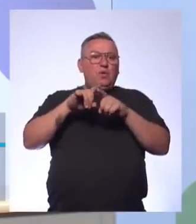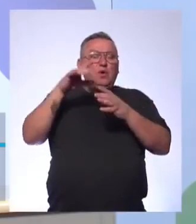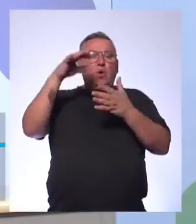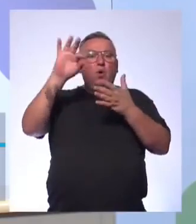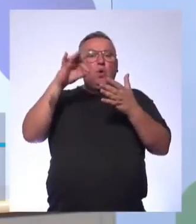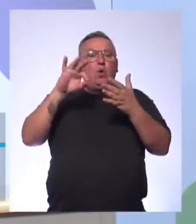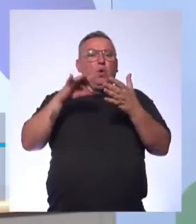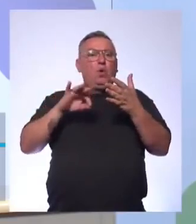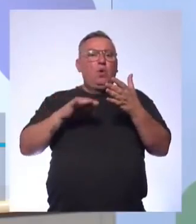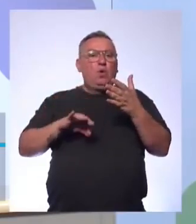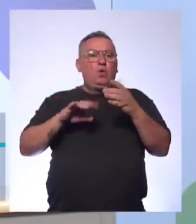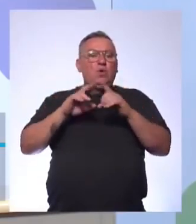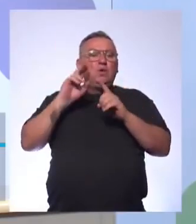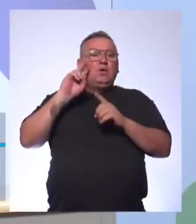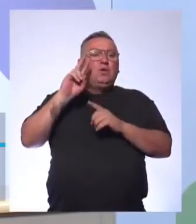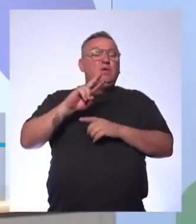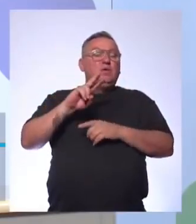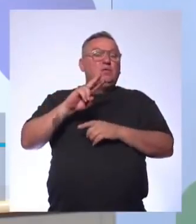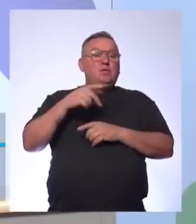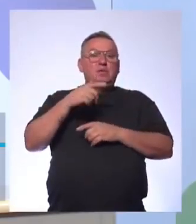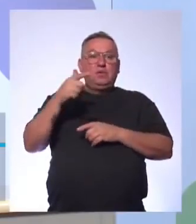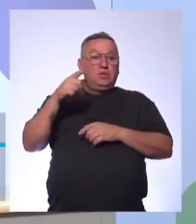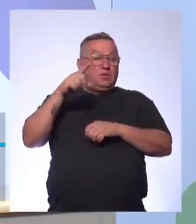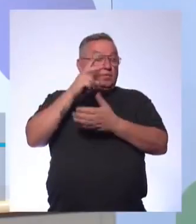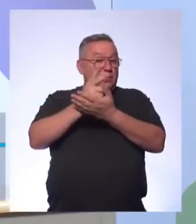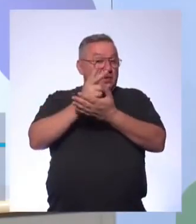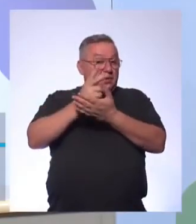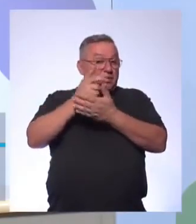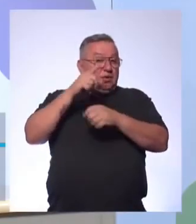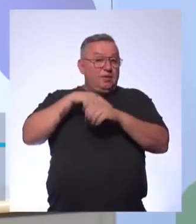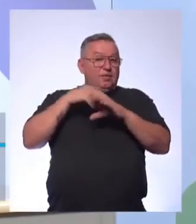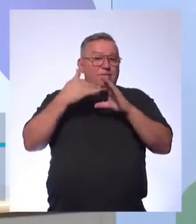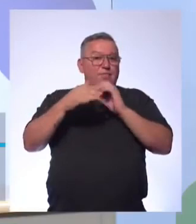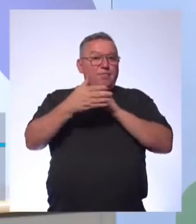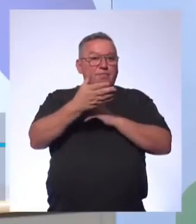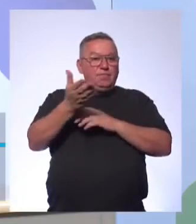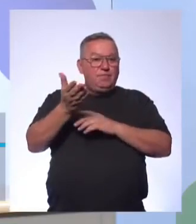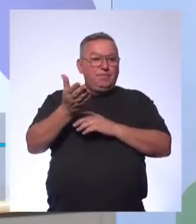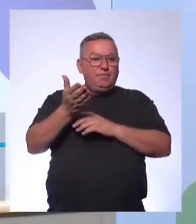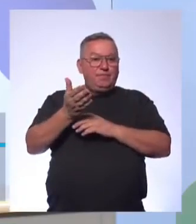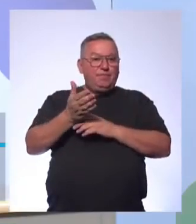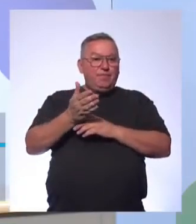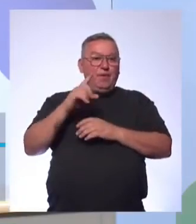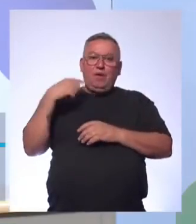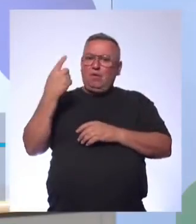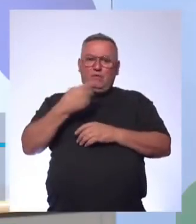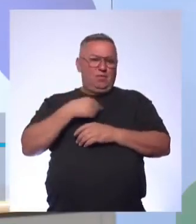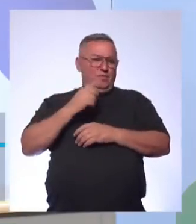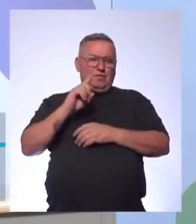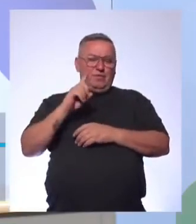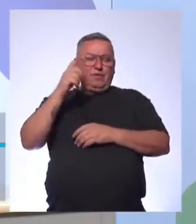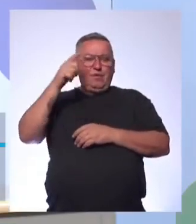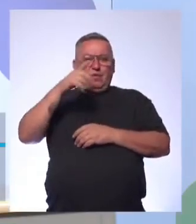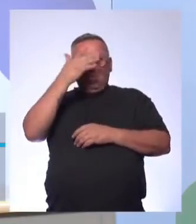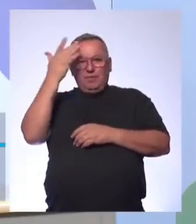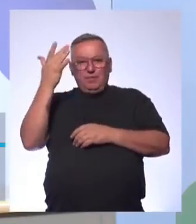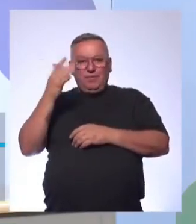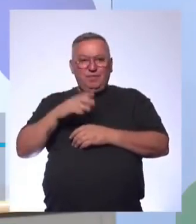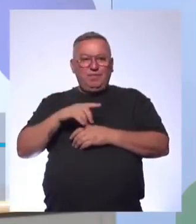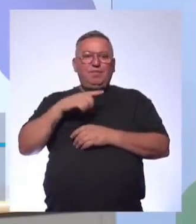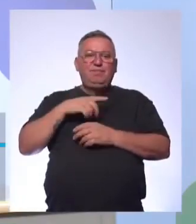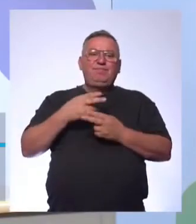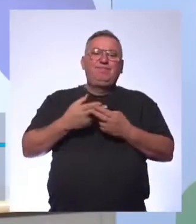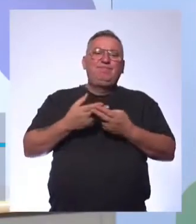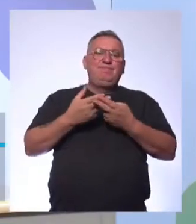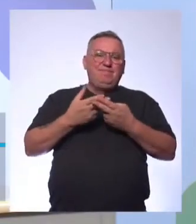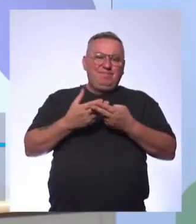Revisão ortográfica Então a gente não tem, às vezes, no dia Para mandar para vocês, gente Aliás, não somos nós que mandamos, tá? Então tenha um pouquinho